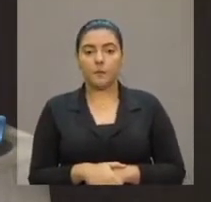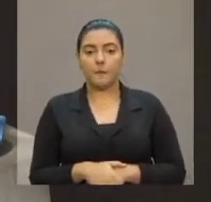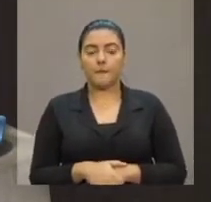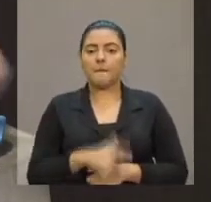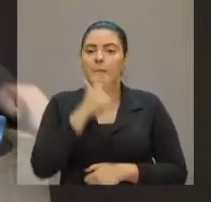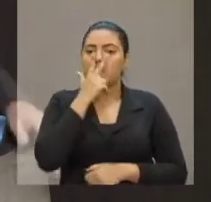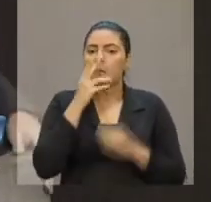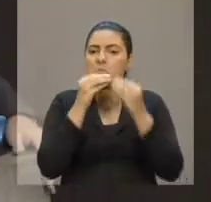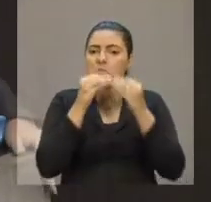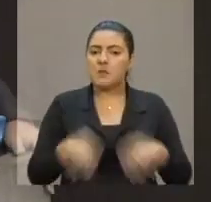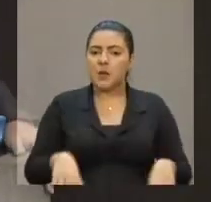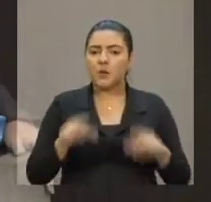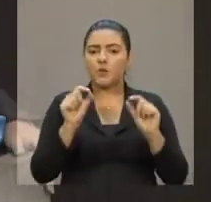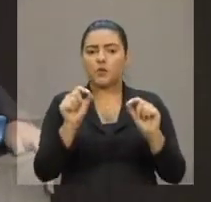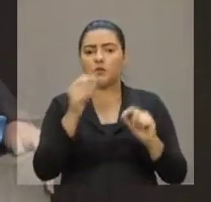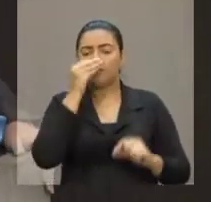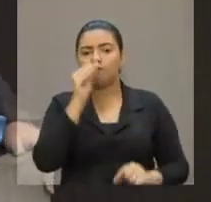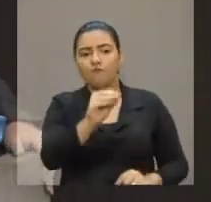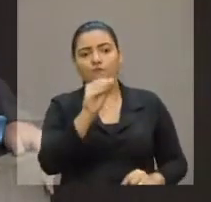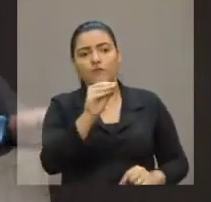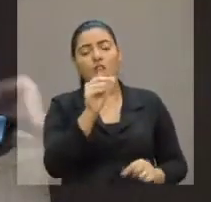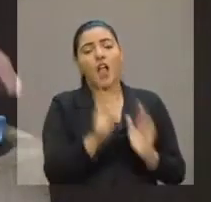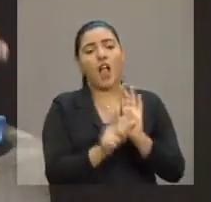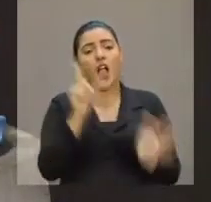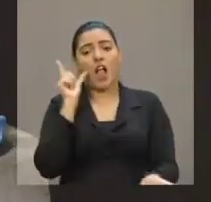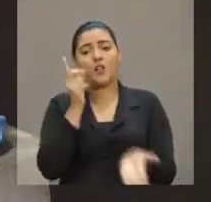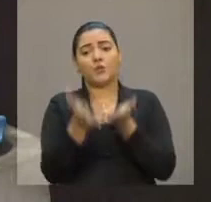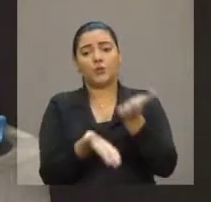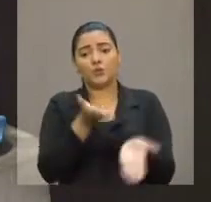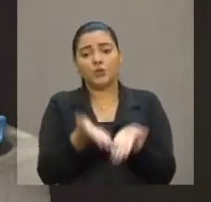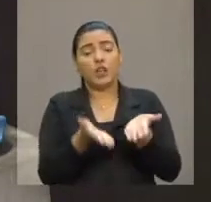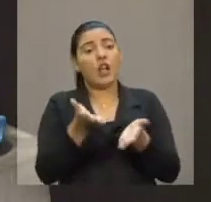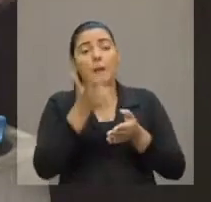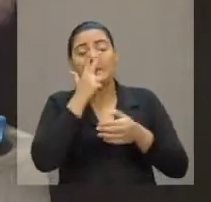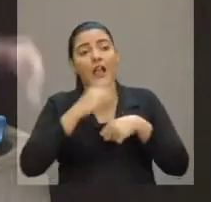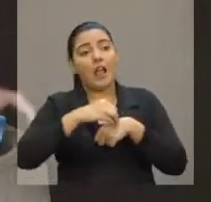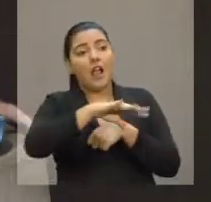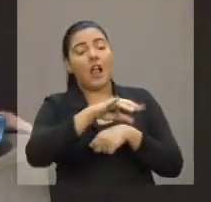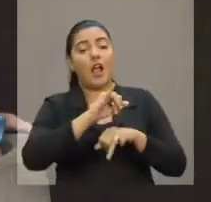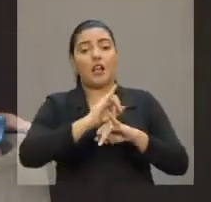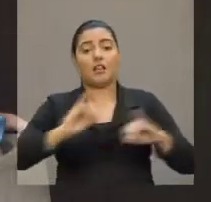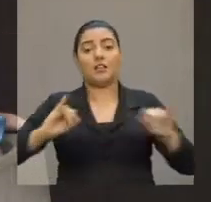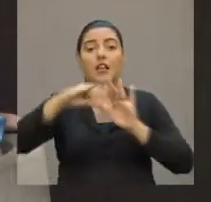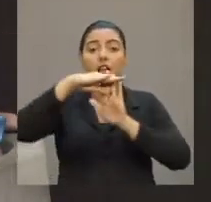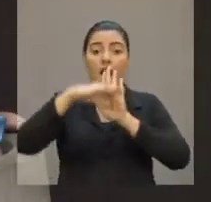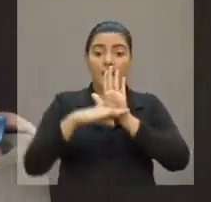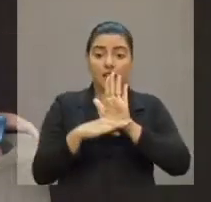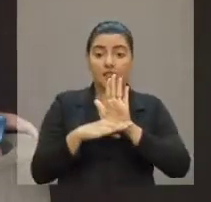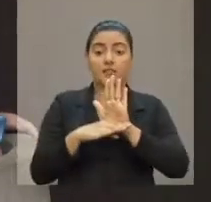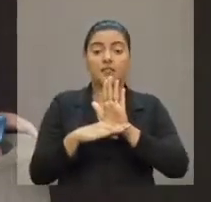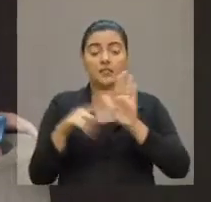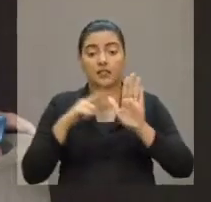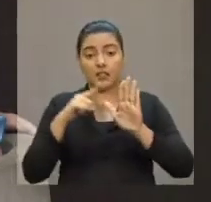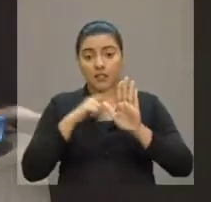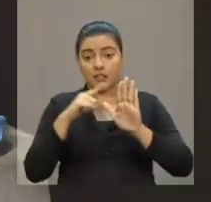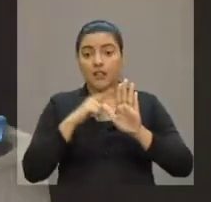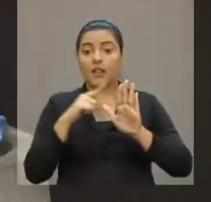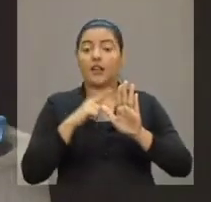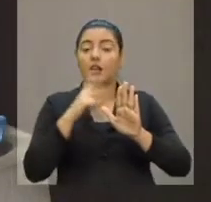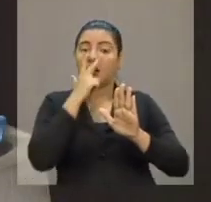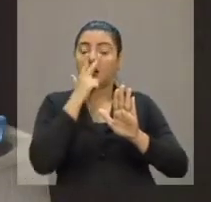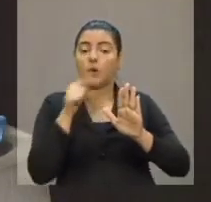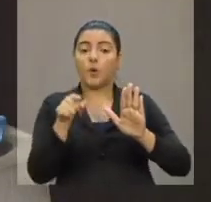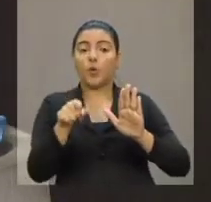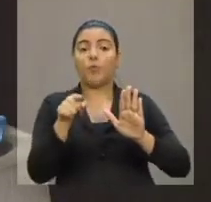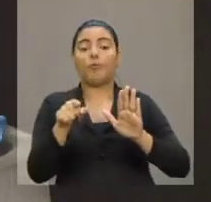Desprezando, portanto, a consulta à universidade e a própria lista tríplice feita no consune em